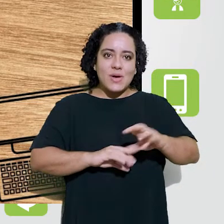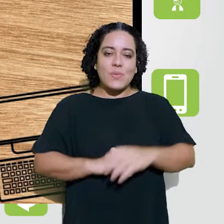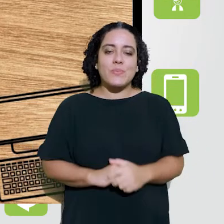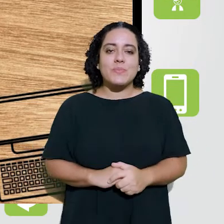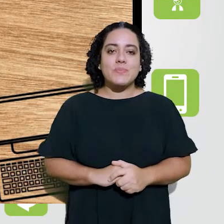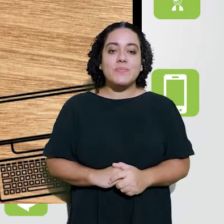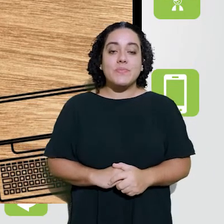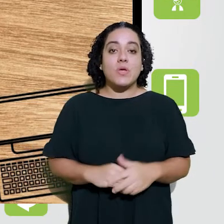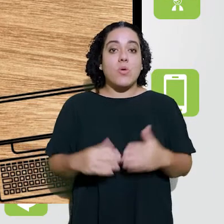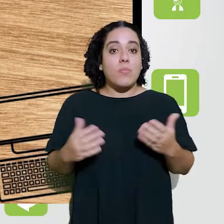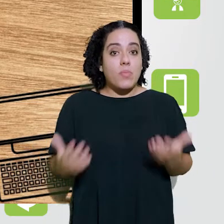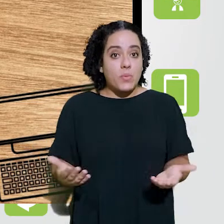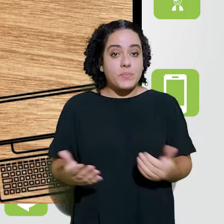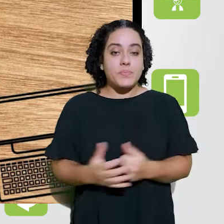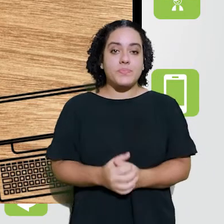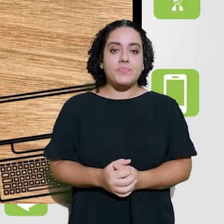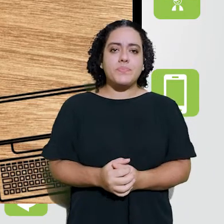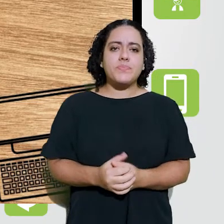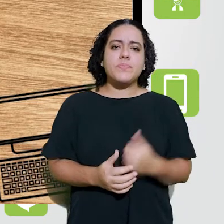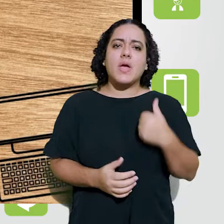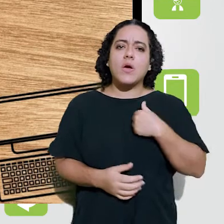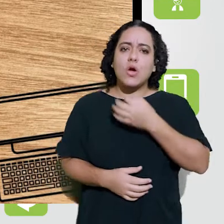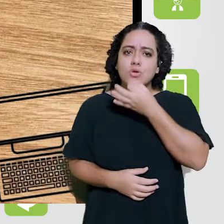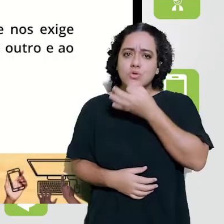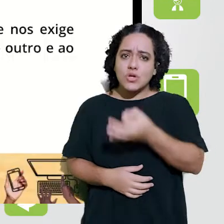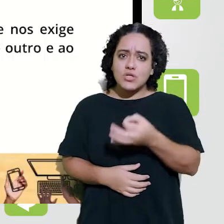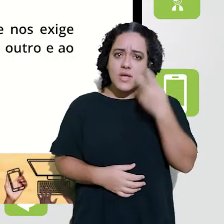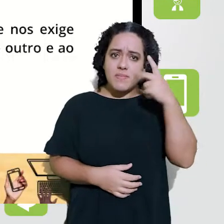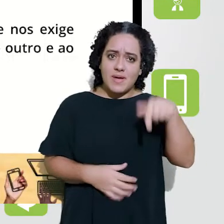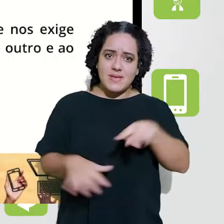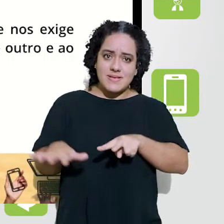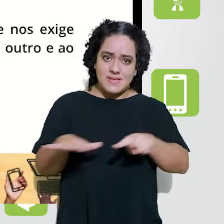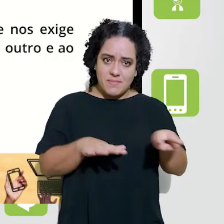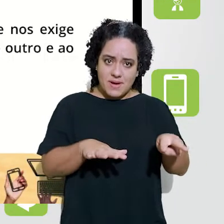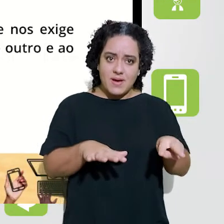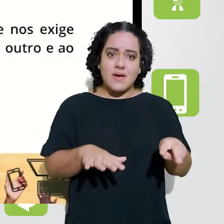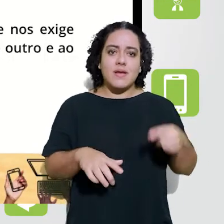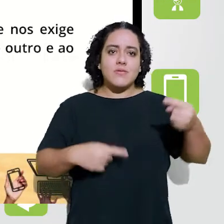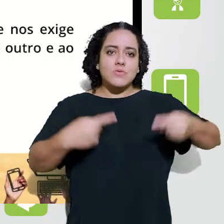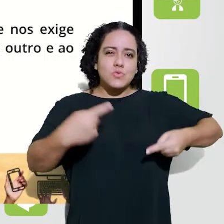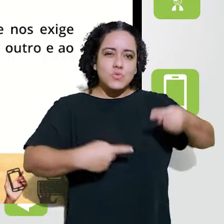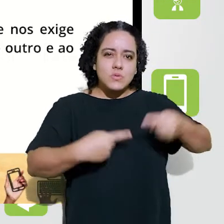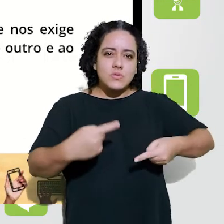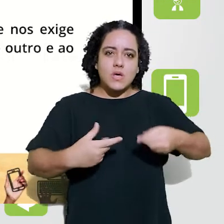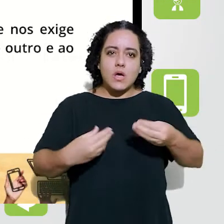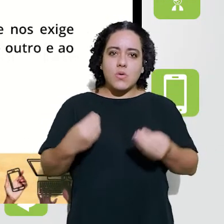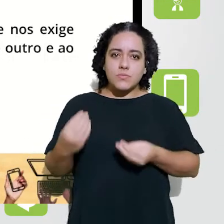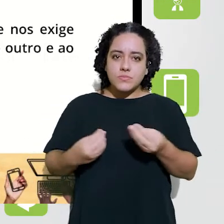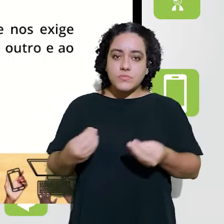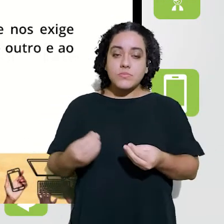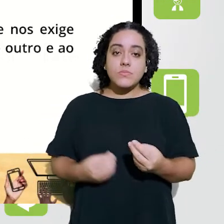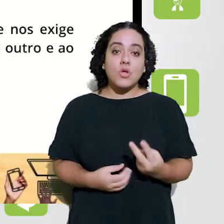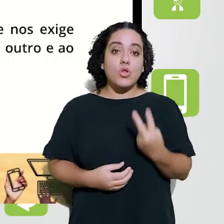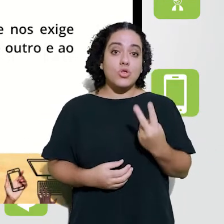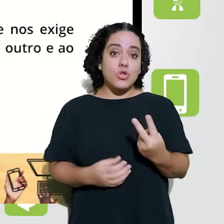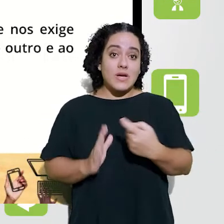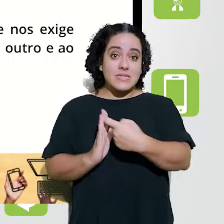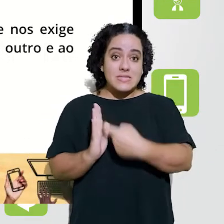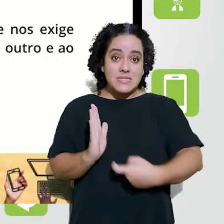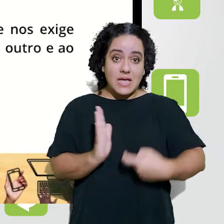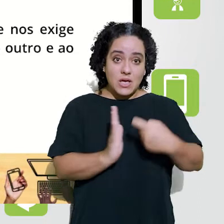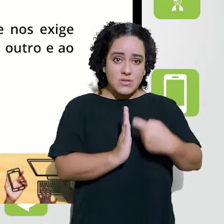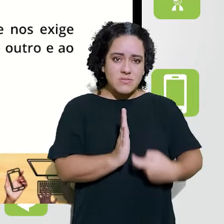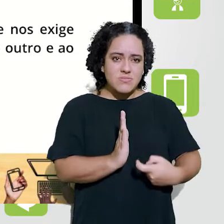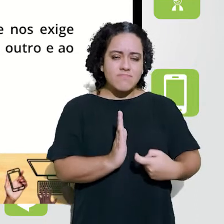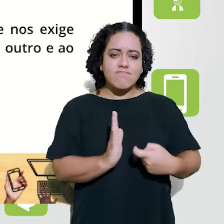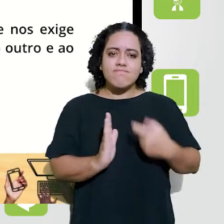mudança e transformação na educação. Bom, eu sugeri para essa semana, para essa nossa